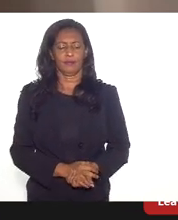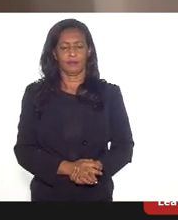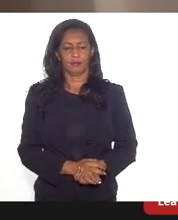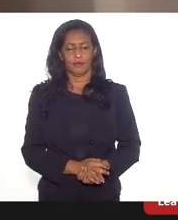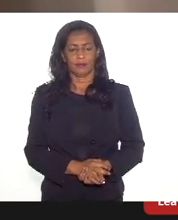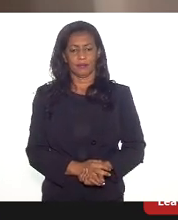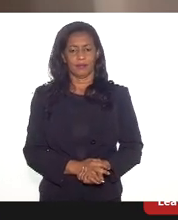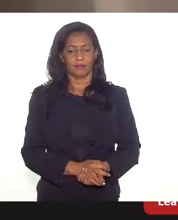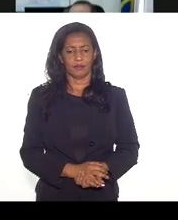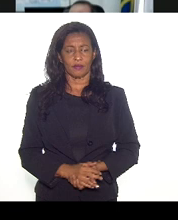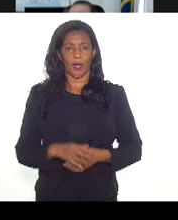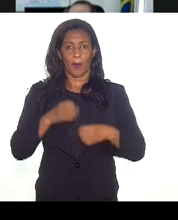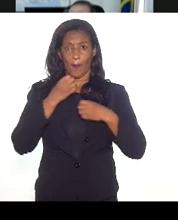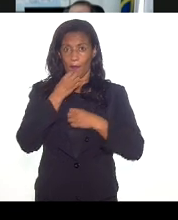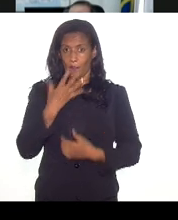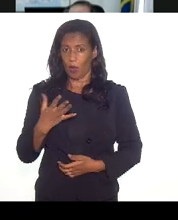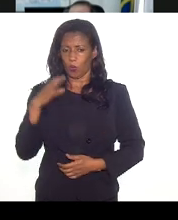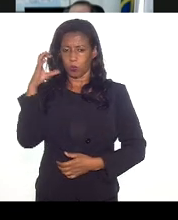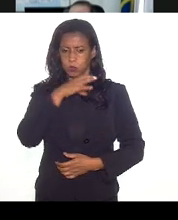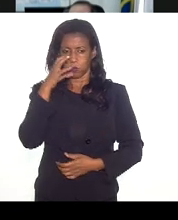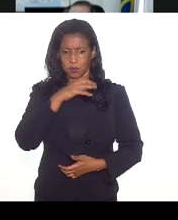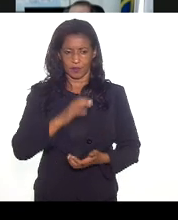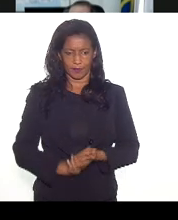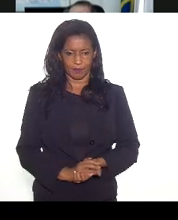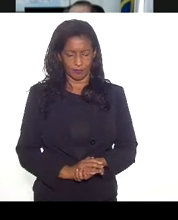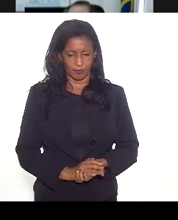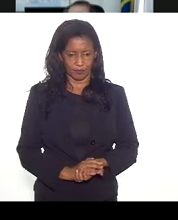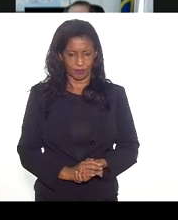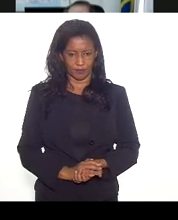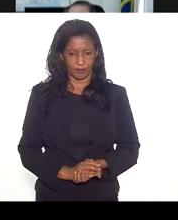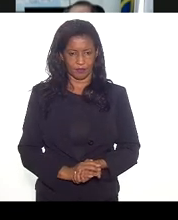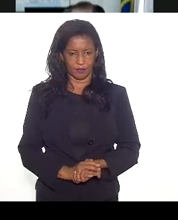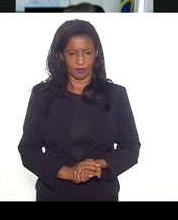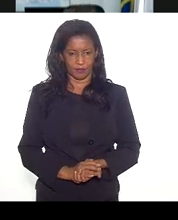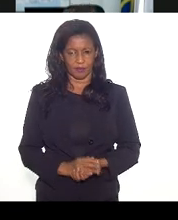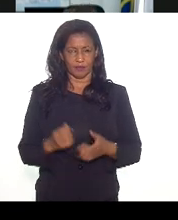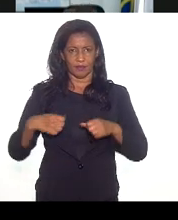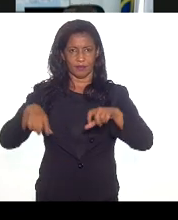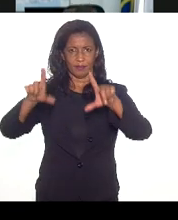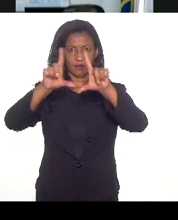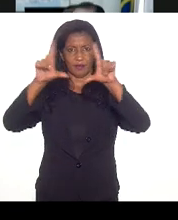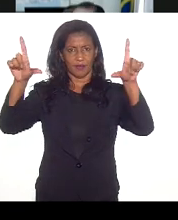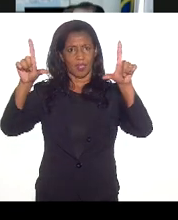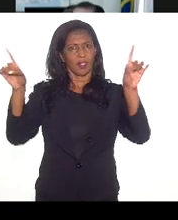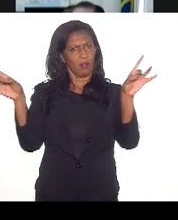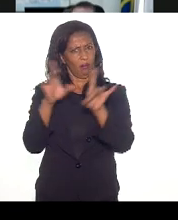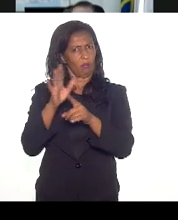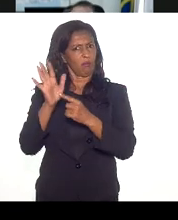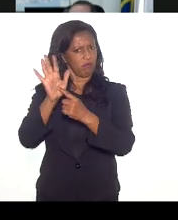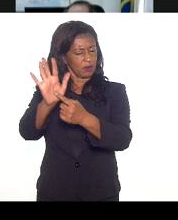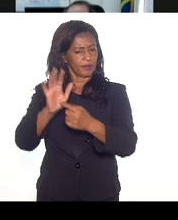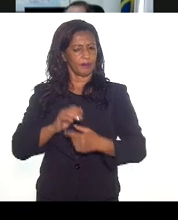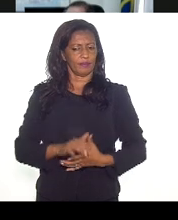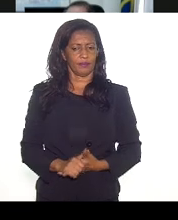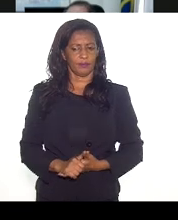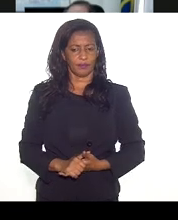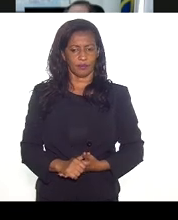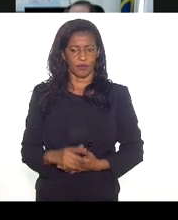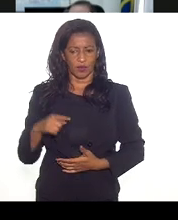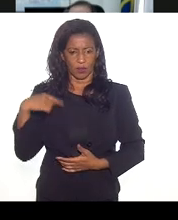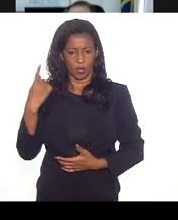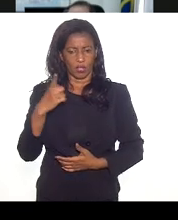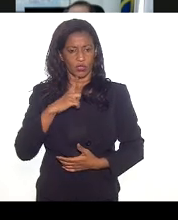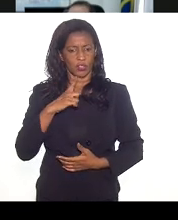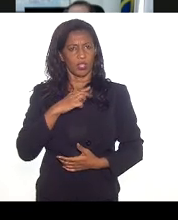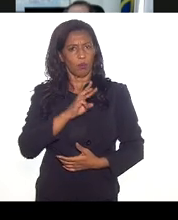Bom, muito rapidamente, nós somos a unidade da federação, e depois essa apresentação vai estar disponível, nós estamos criando também um